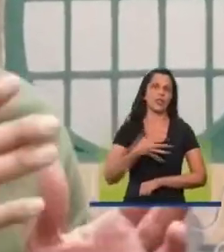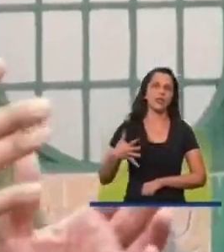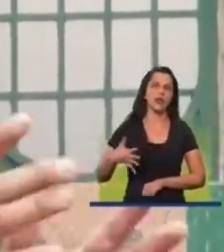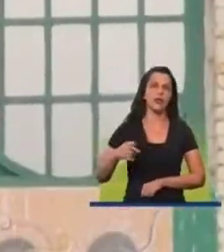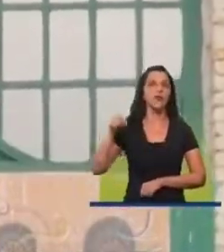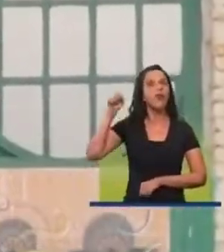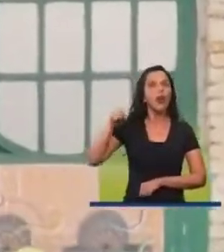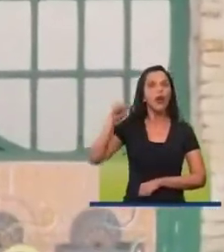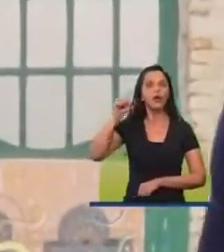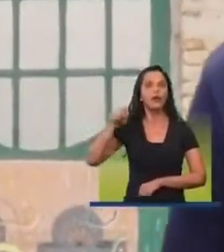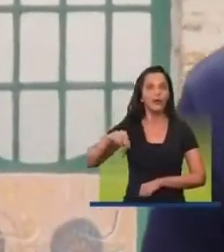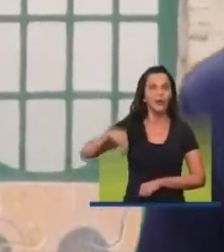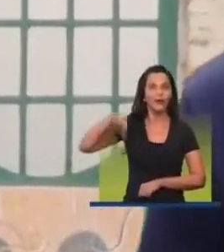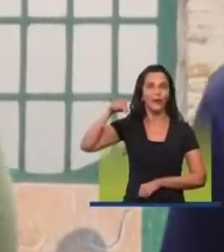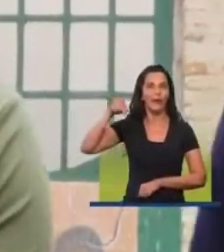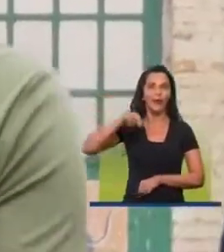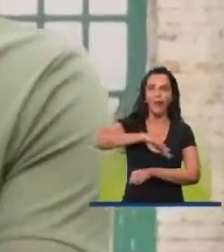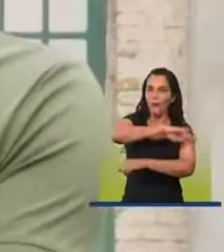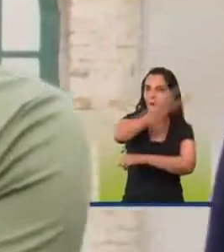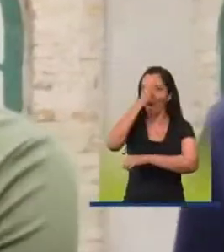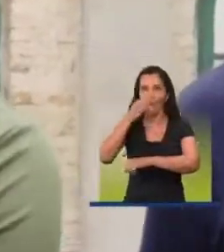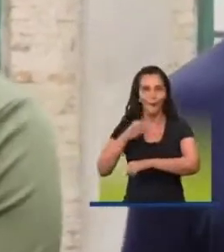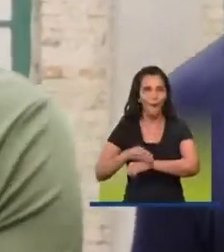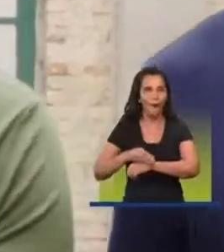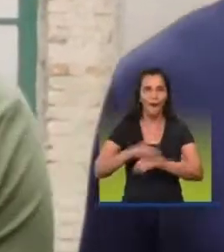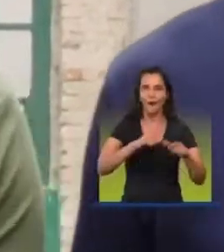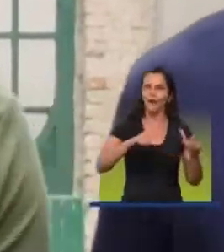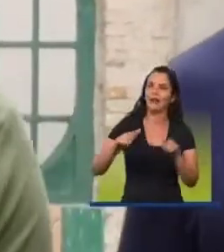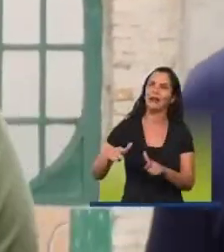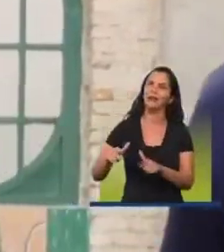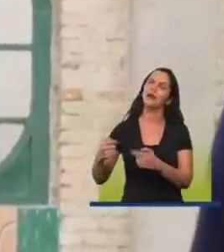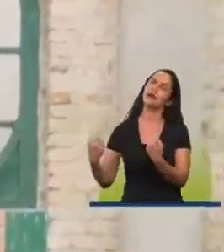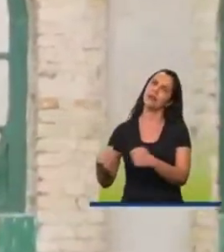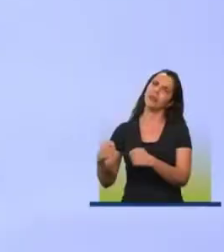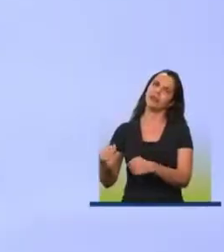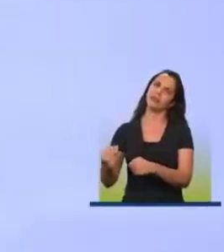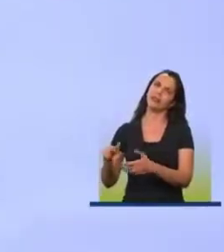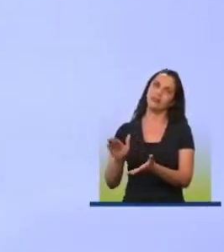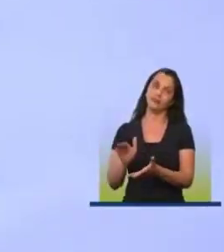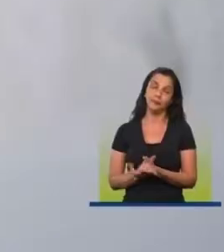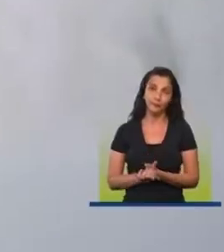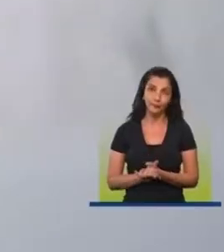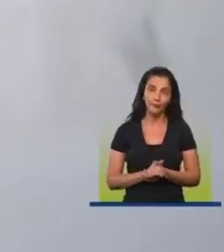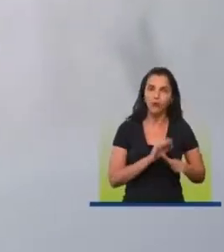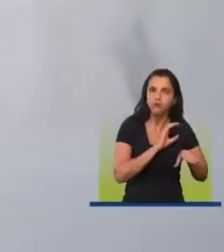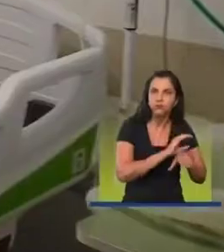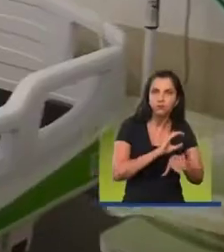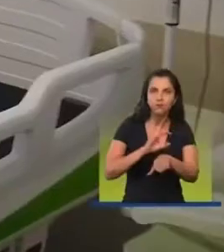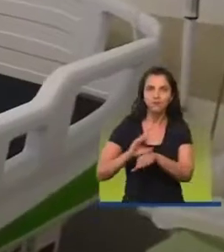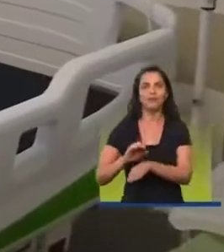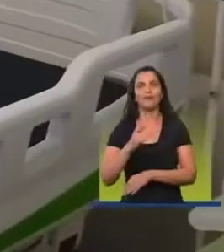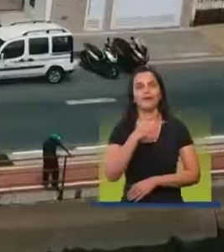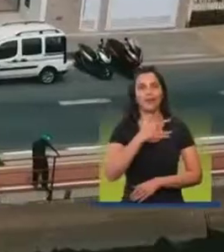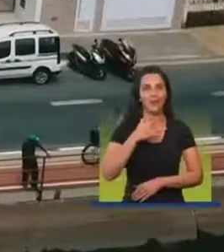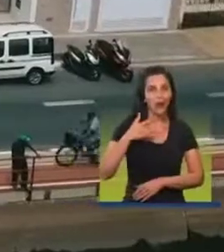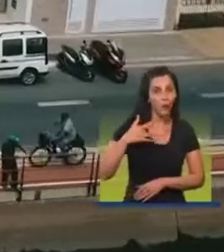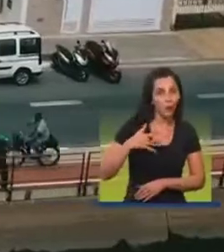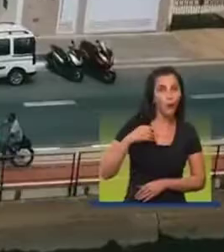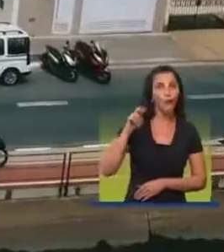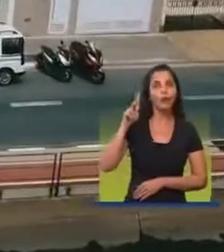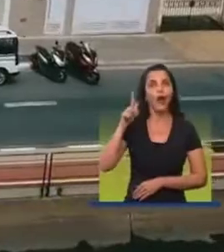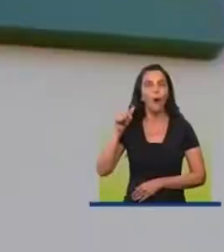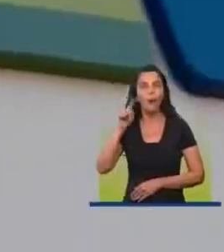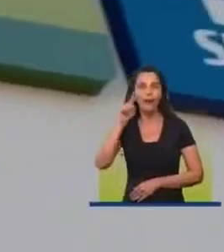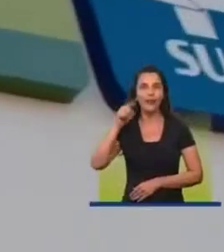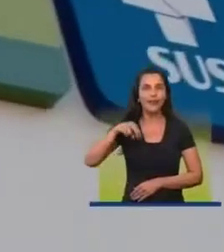feitos na zona noroeste, nos morros, nas áreas mais vulneráveis Socialmente Quantos investimentos feitos na área da saúde Com a UPA da zona